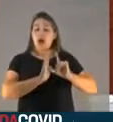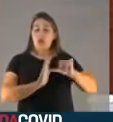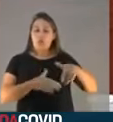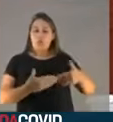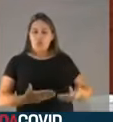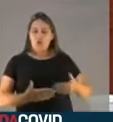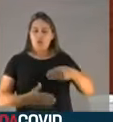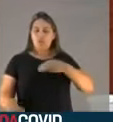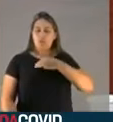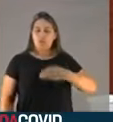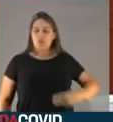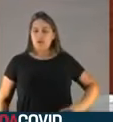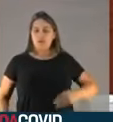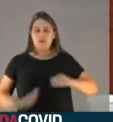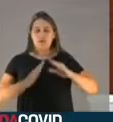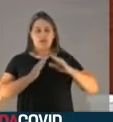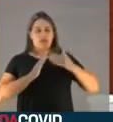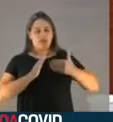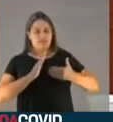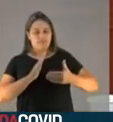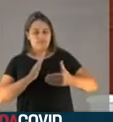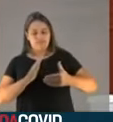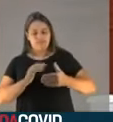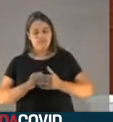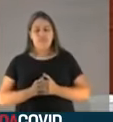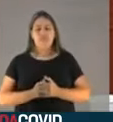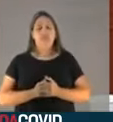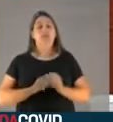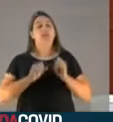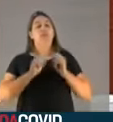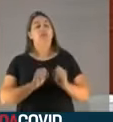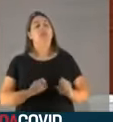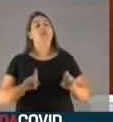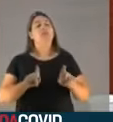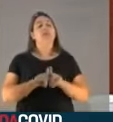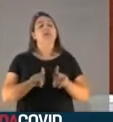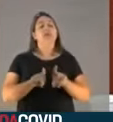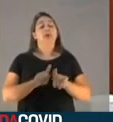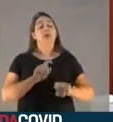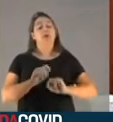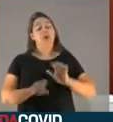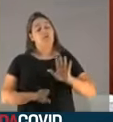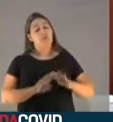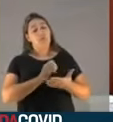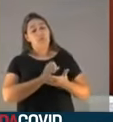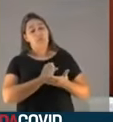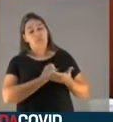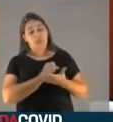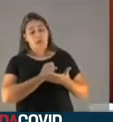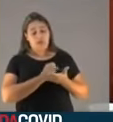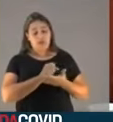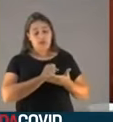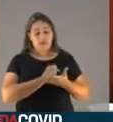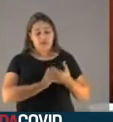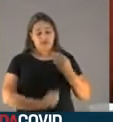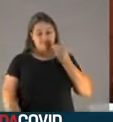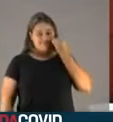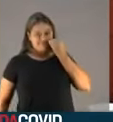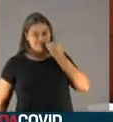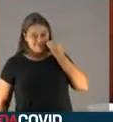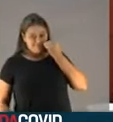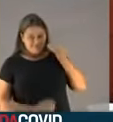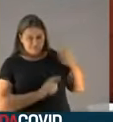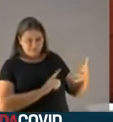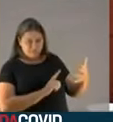da Casa Civil. Isso pode ser a base da tentativa de